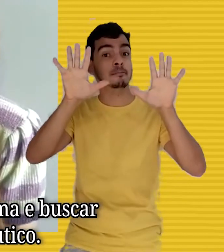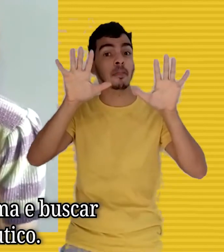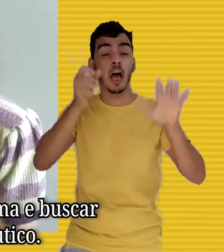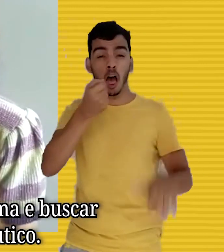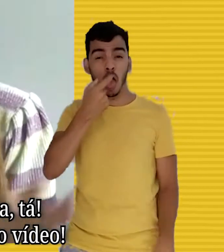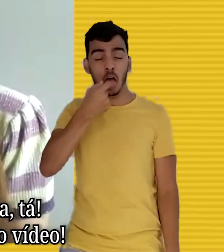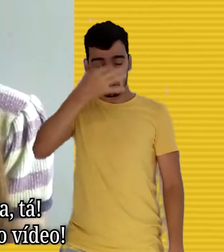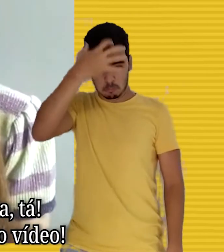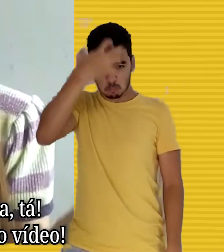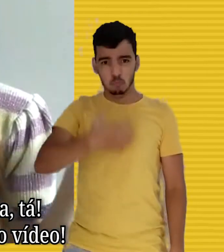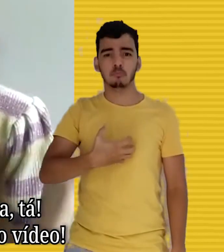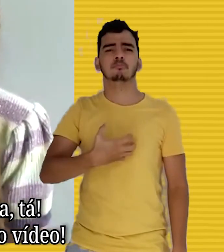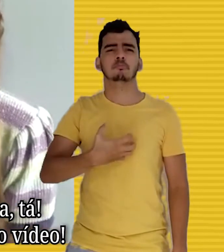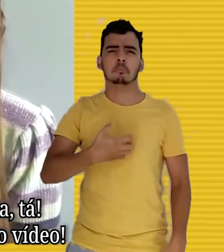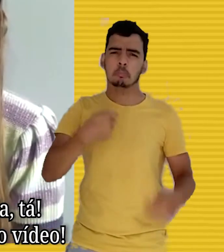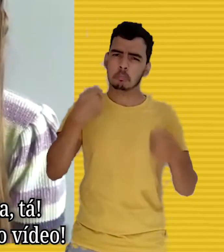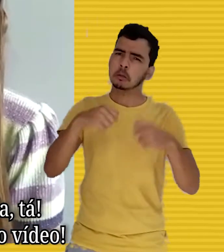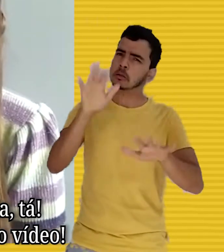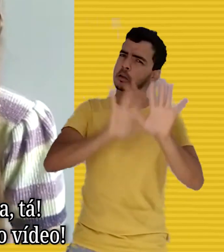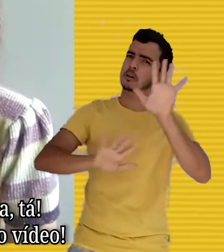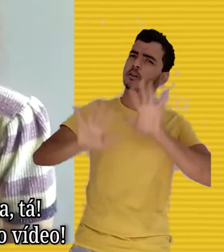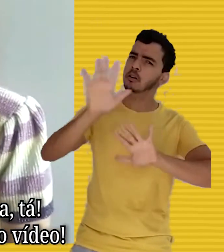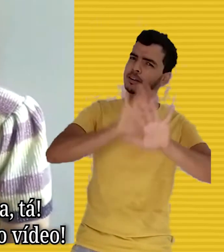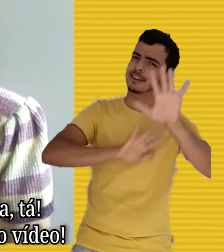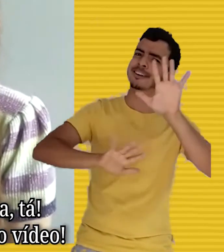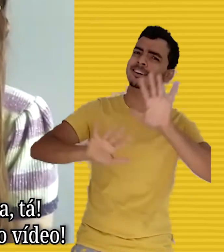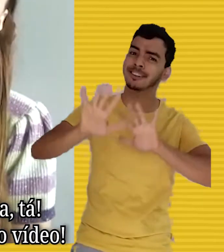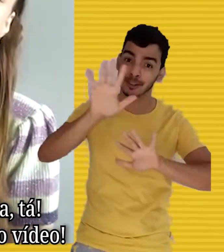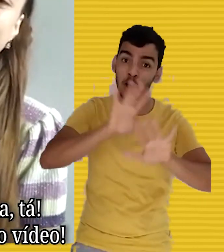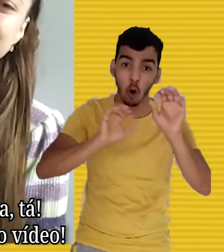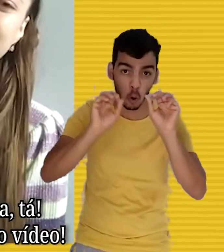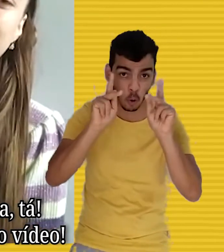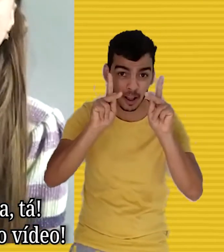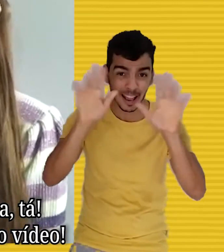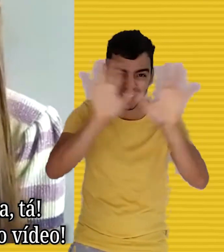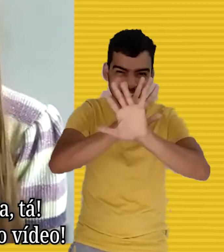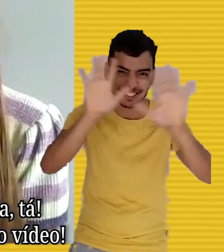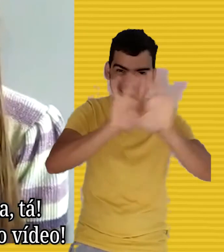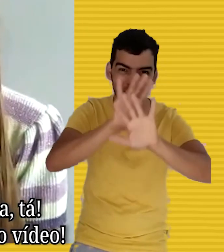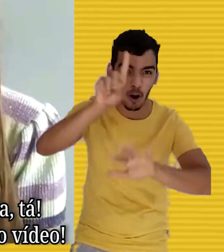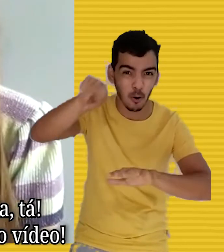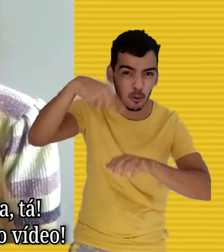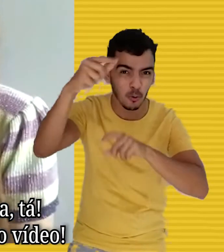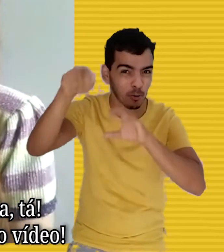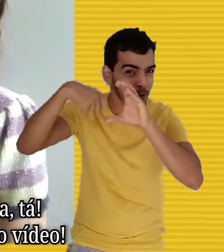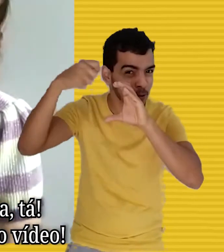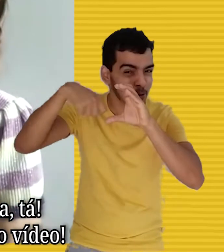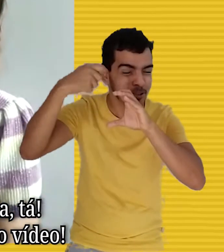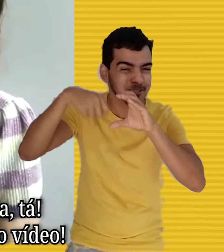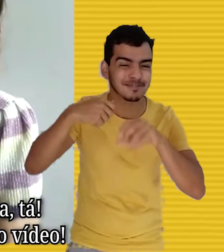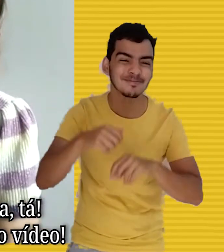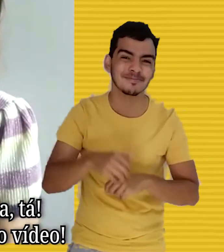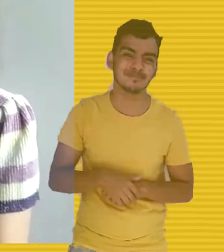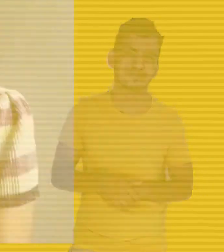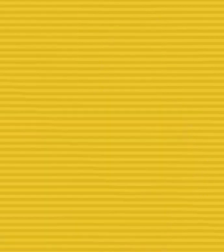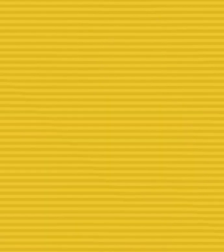do farmacêutico. Medicamento é coisa séria, tá? Tchau, tchau e até o próximo vídeo!